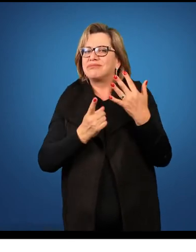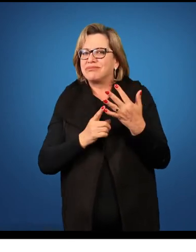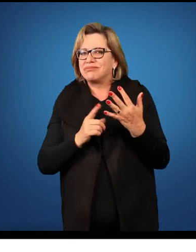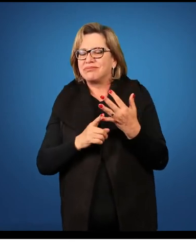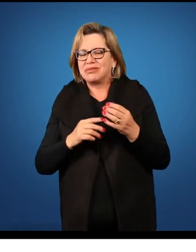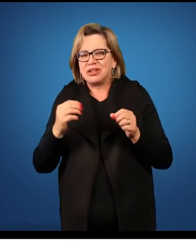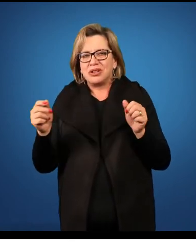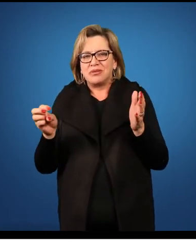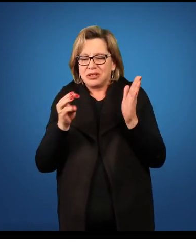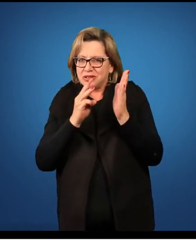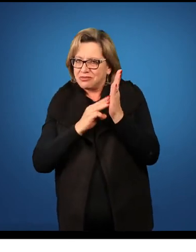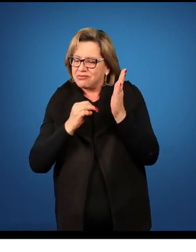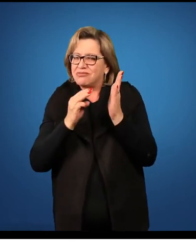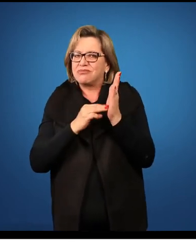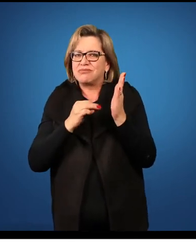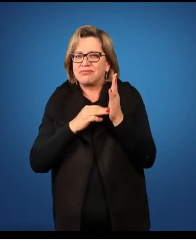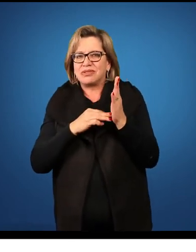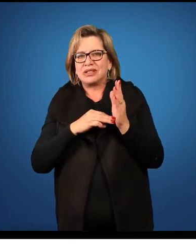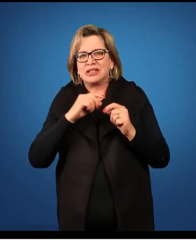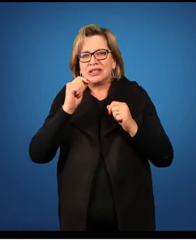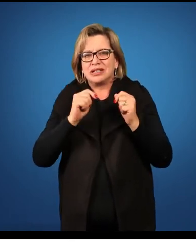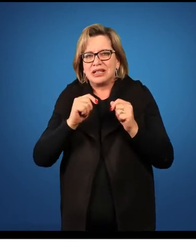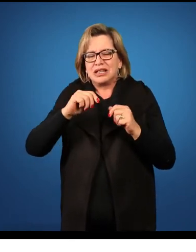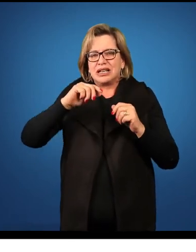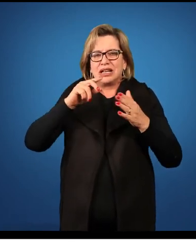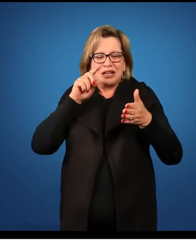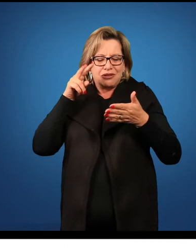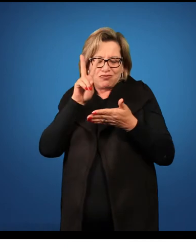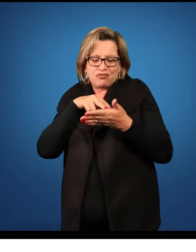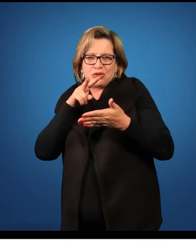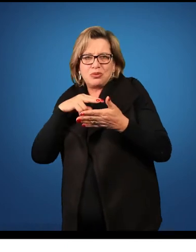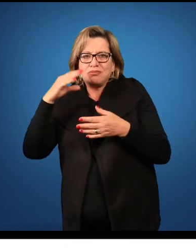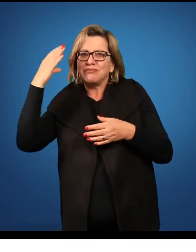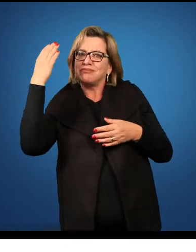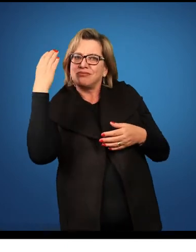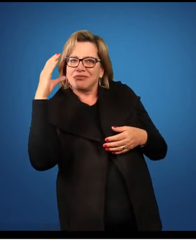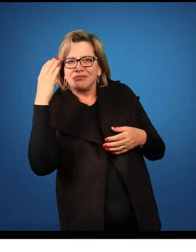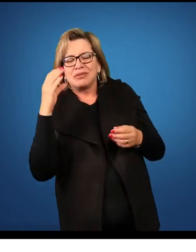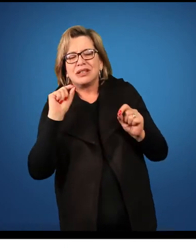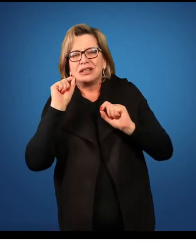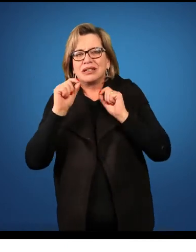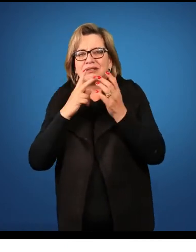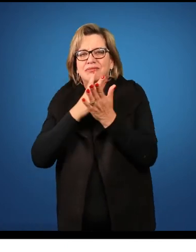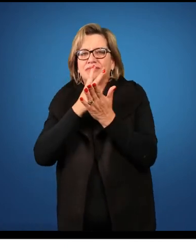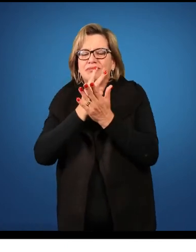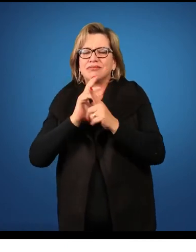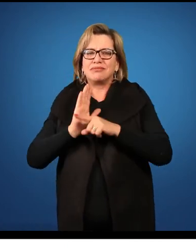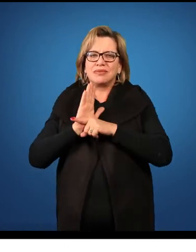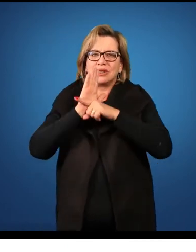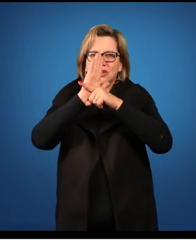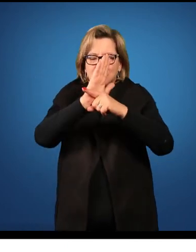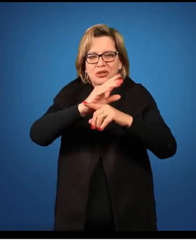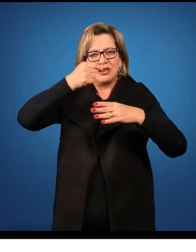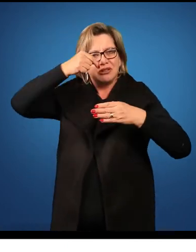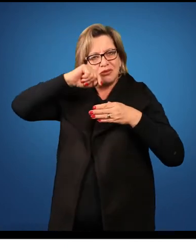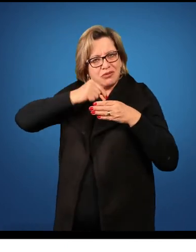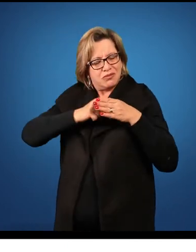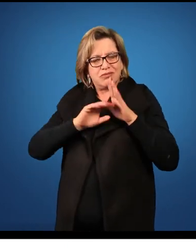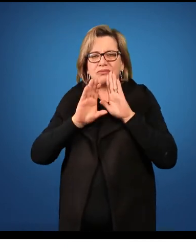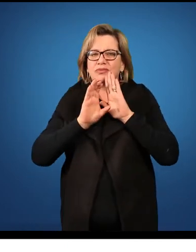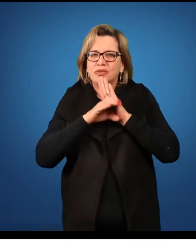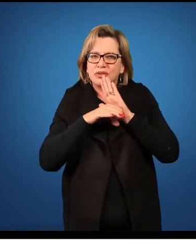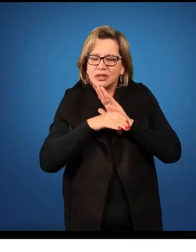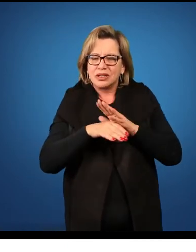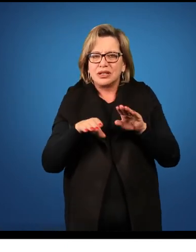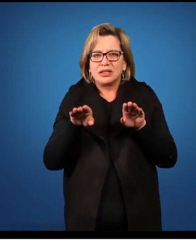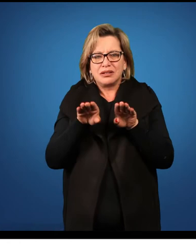como uma abordagem metodológica, leitura científica. Então, leitura científica, ela vai auxiliar tanto no aprofundamento dos conceitos, tanto para